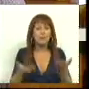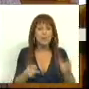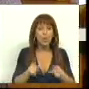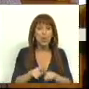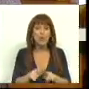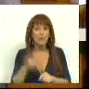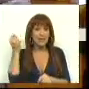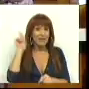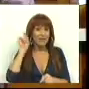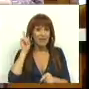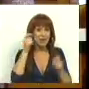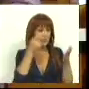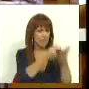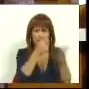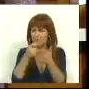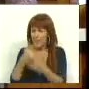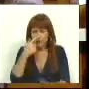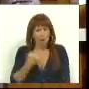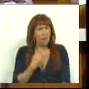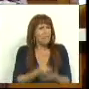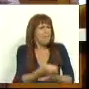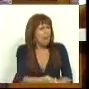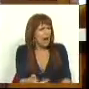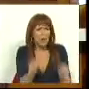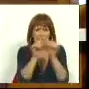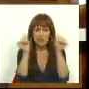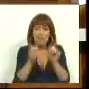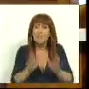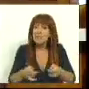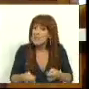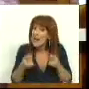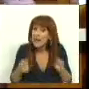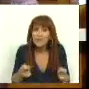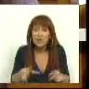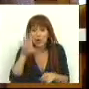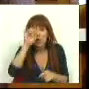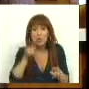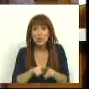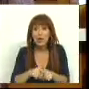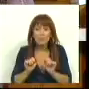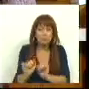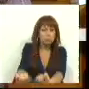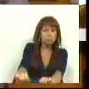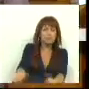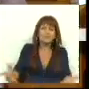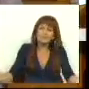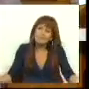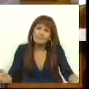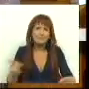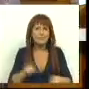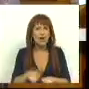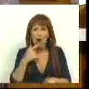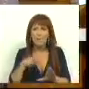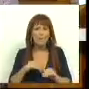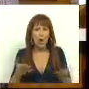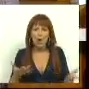tarifários que as pessoas não têm que pagar, mas que os sistemas precisam de investimento e que o Estado está permanentemente a recusar. É isto que é perfeitamente